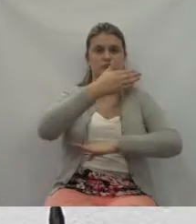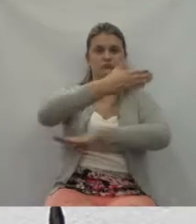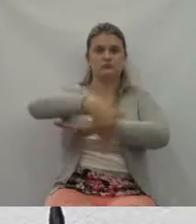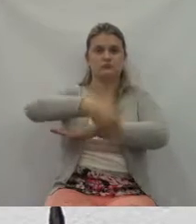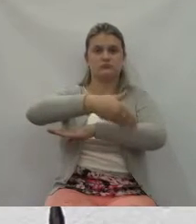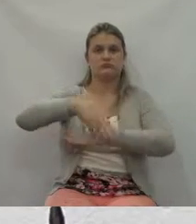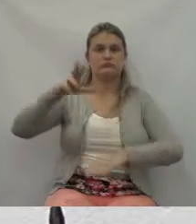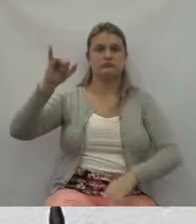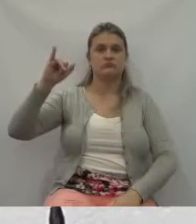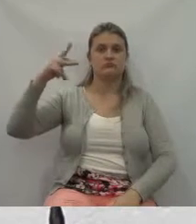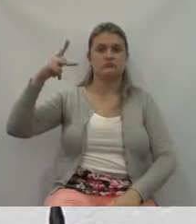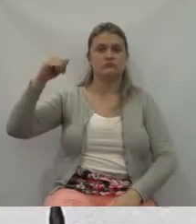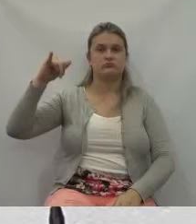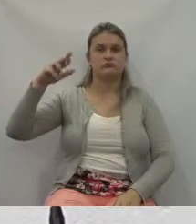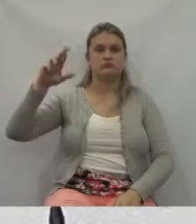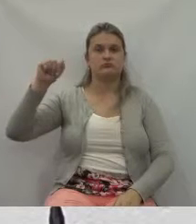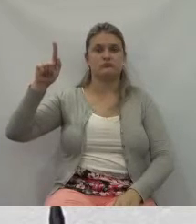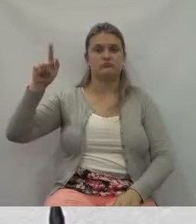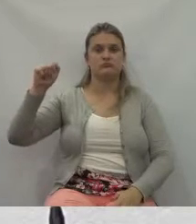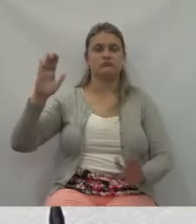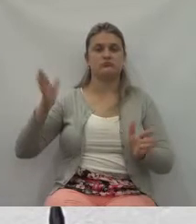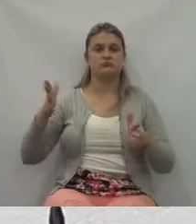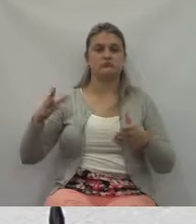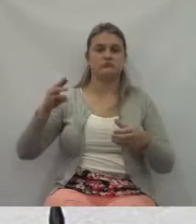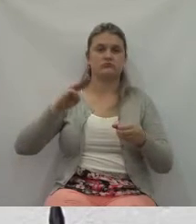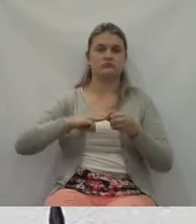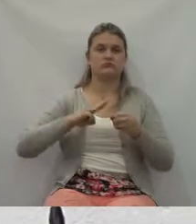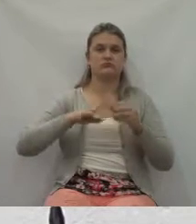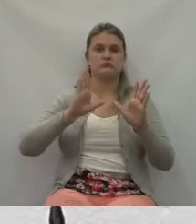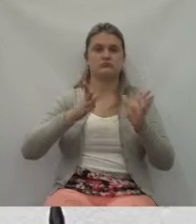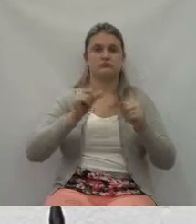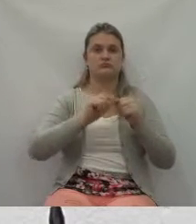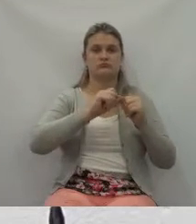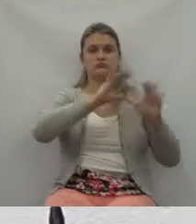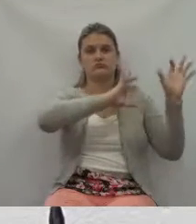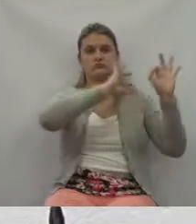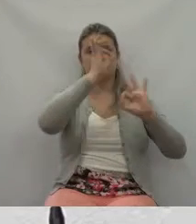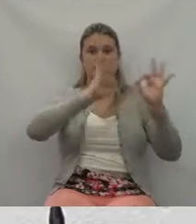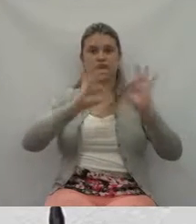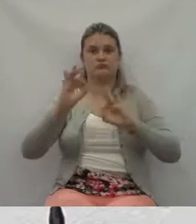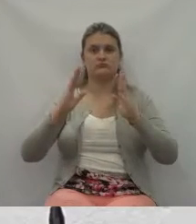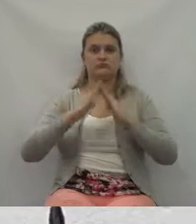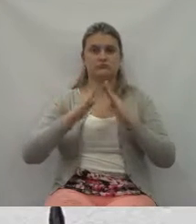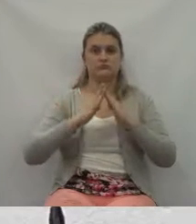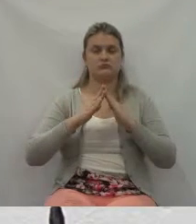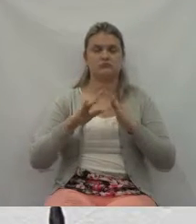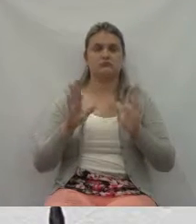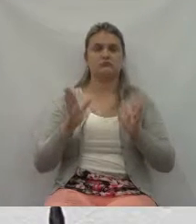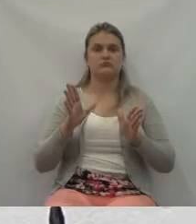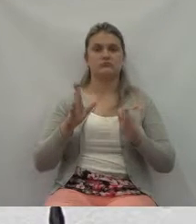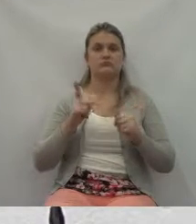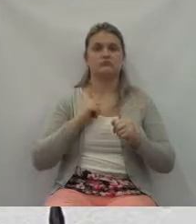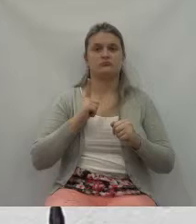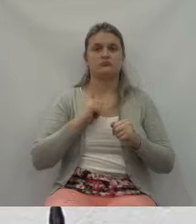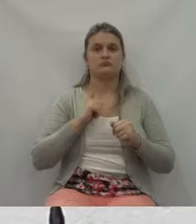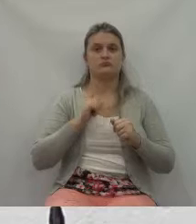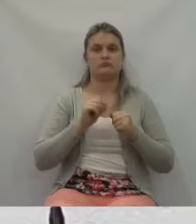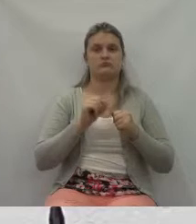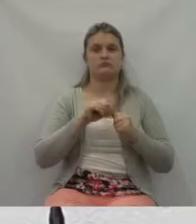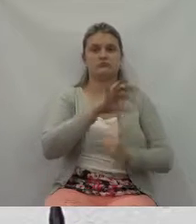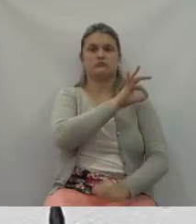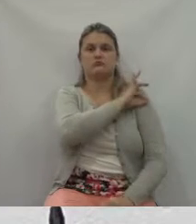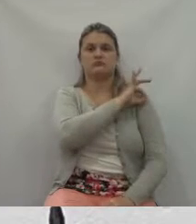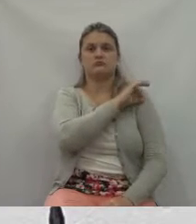para o município, já estamos reformando essa casa, né, e teremos aí a Delegacia da Mulher naquele espaço que não vai ser